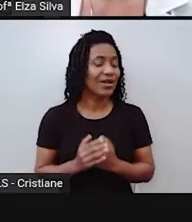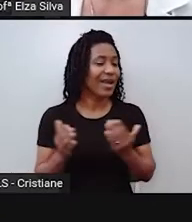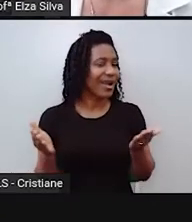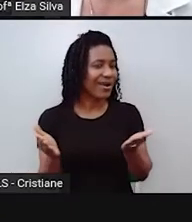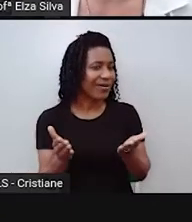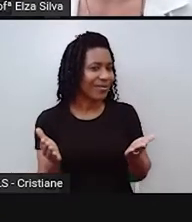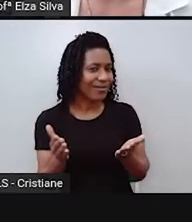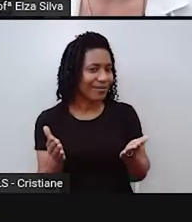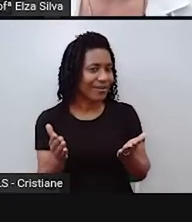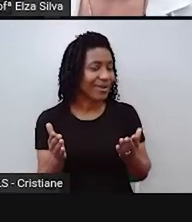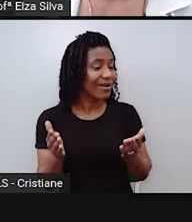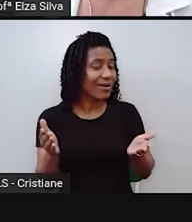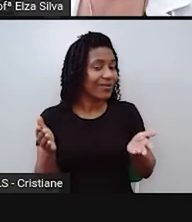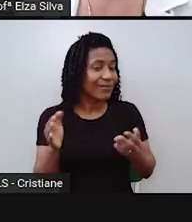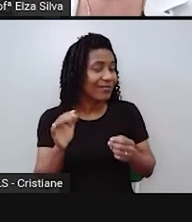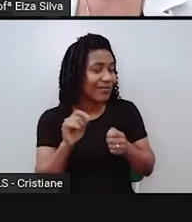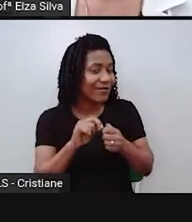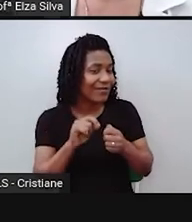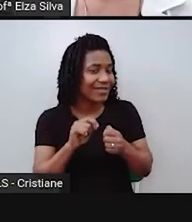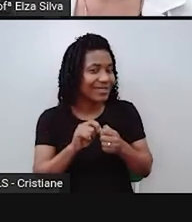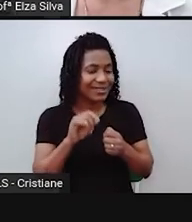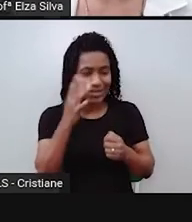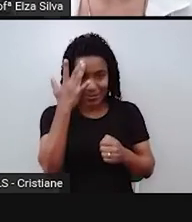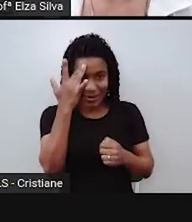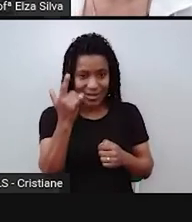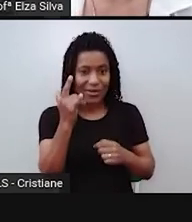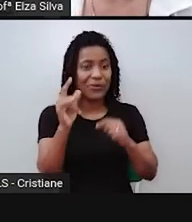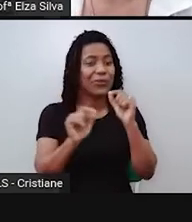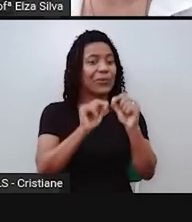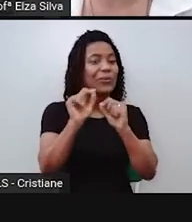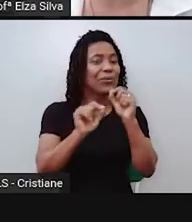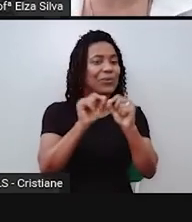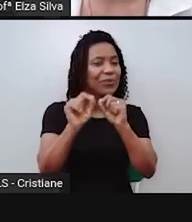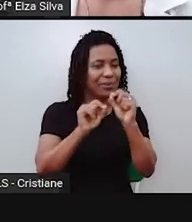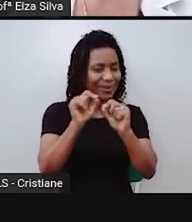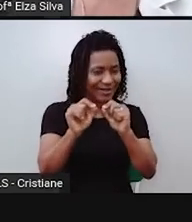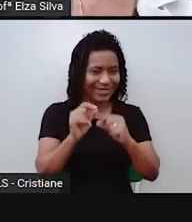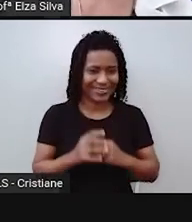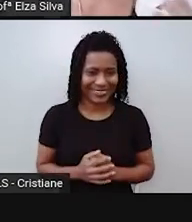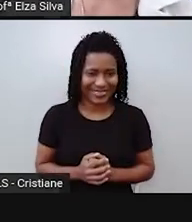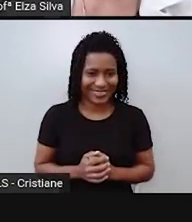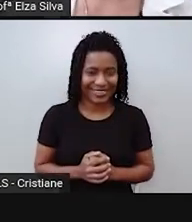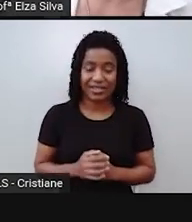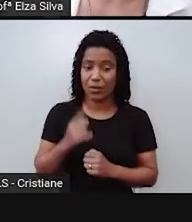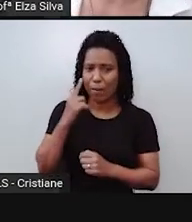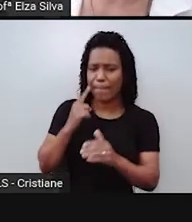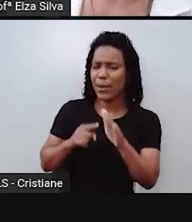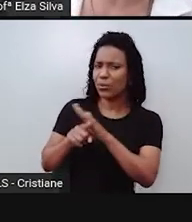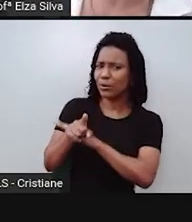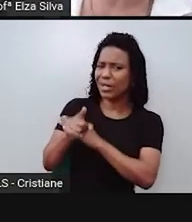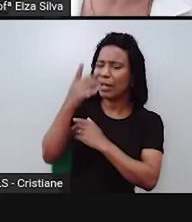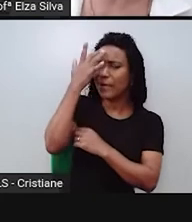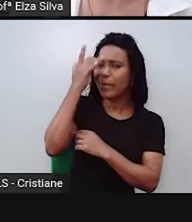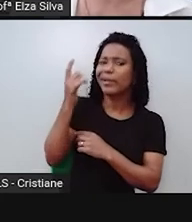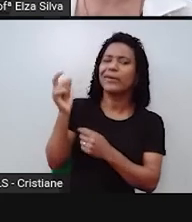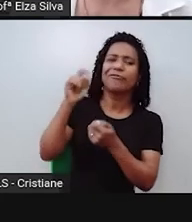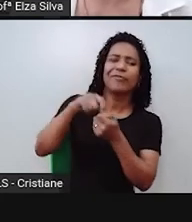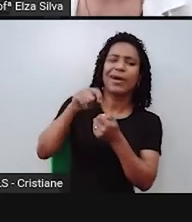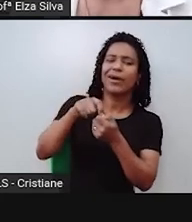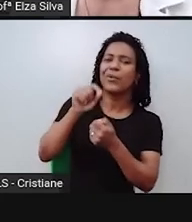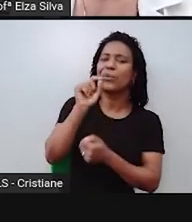vamos fazer amanhã? Então, observem que isso aqui é uma pergunta e quando nós fazemos perguntas